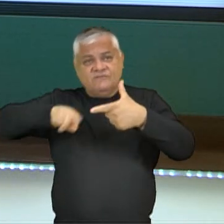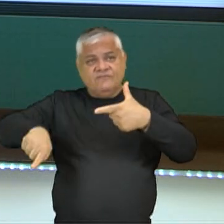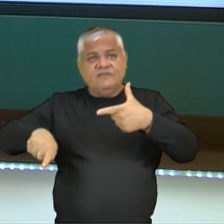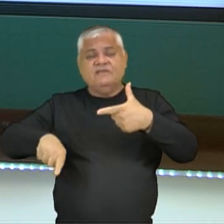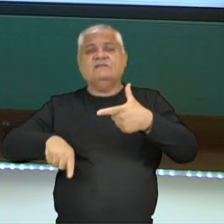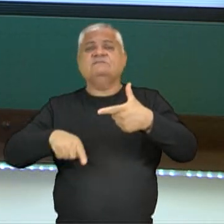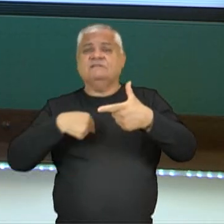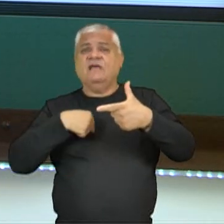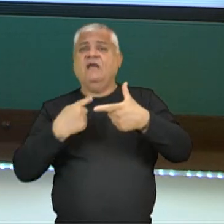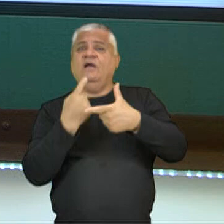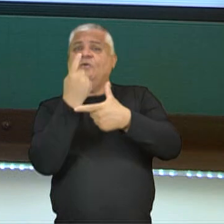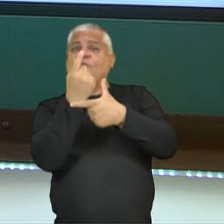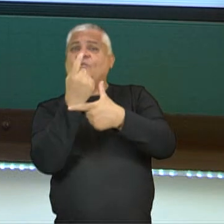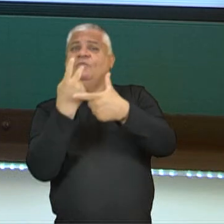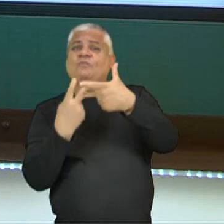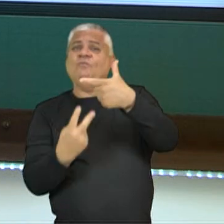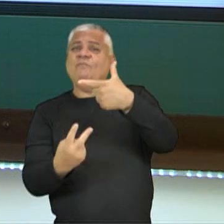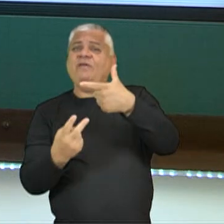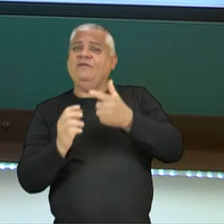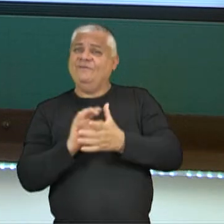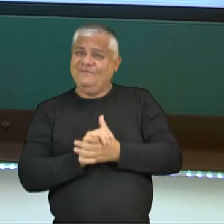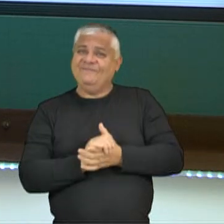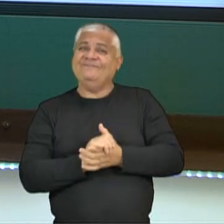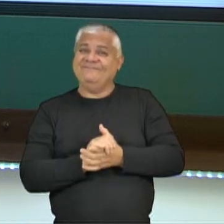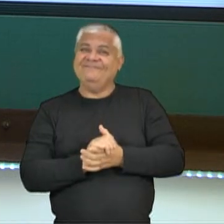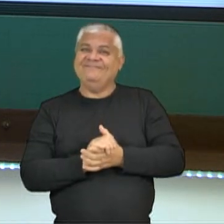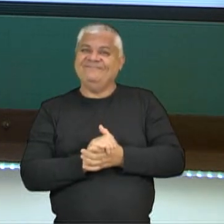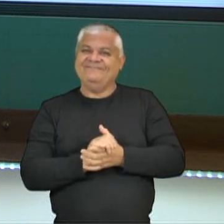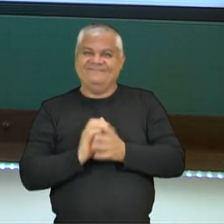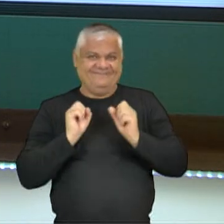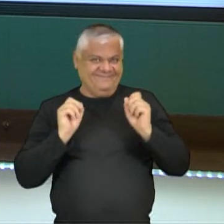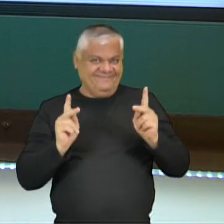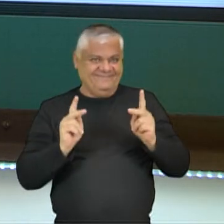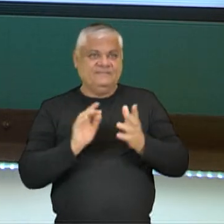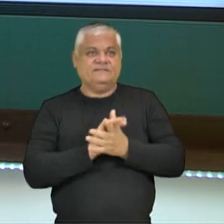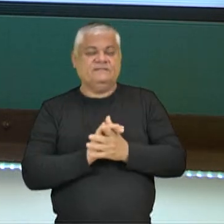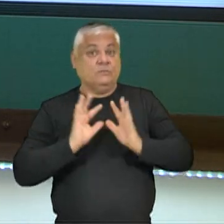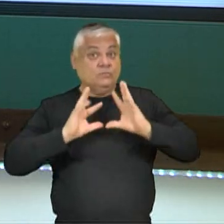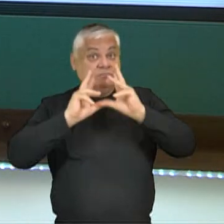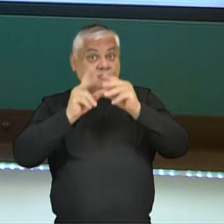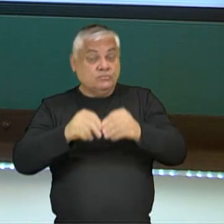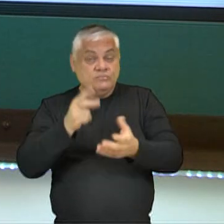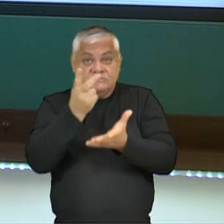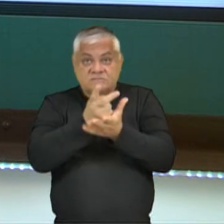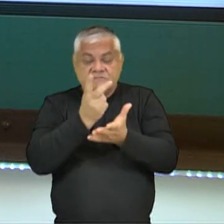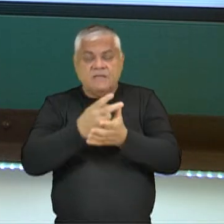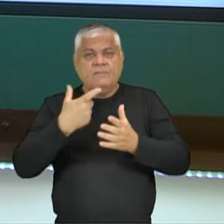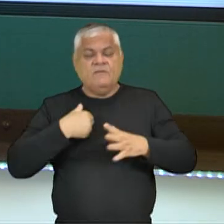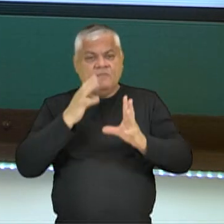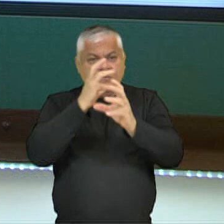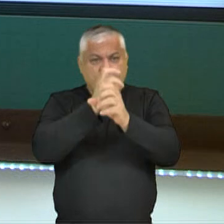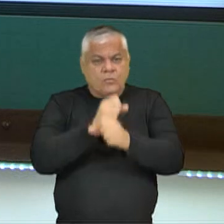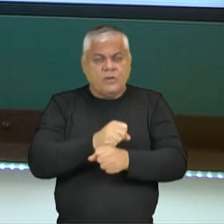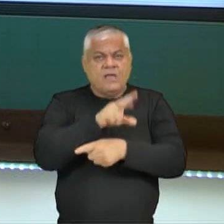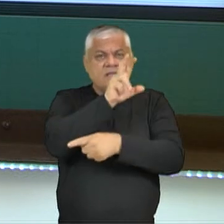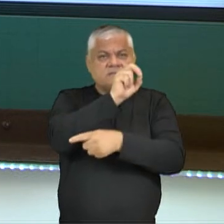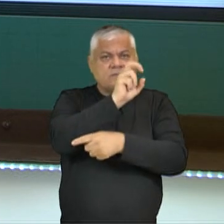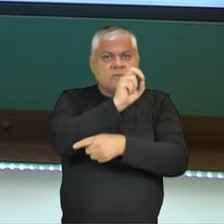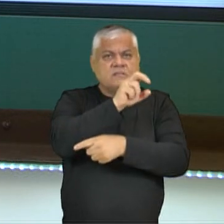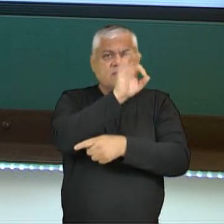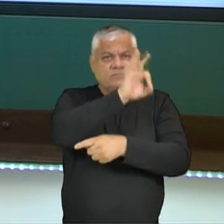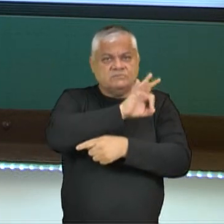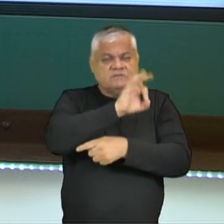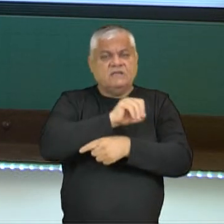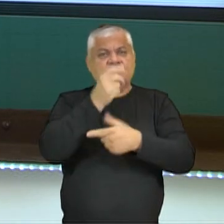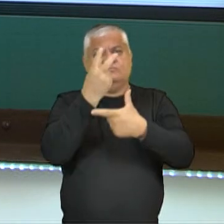50, embaixo por 50, nós temos 1,5, tá bom? Então, toda vez que eu for calcular 50%, eu divido por